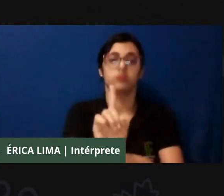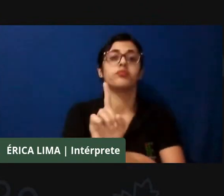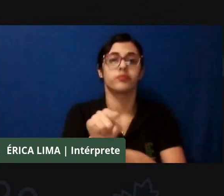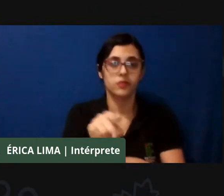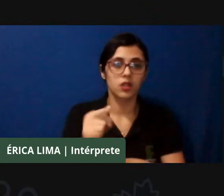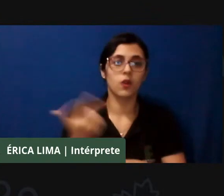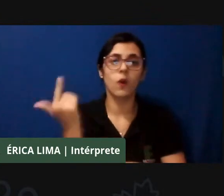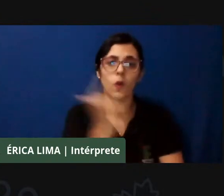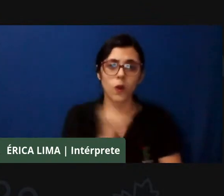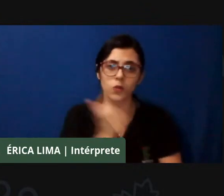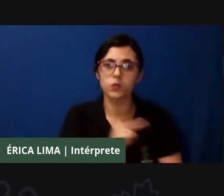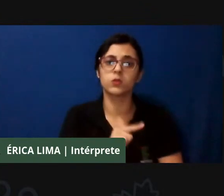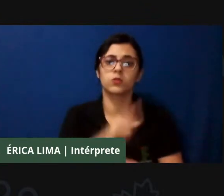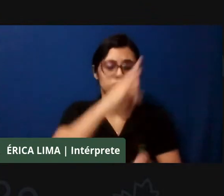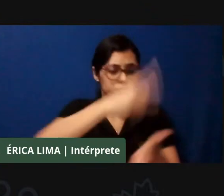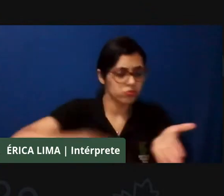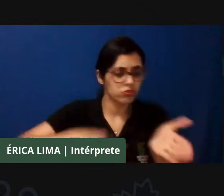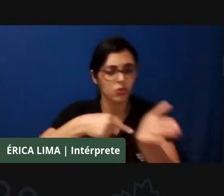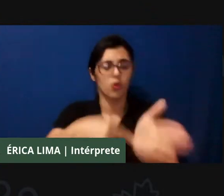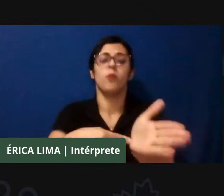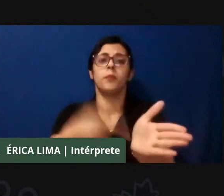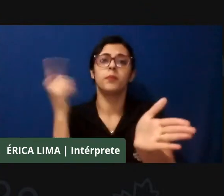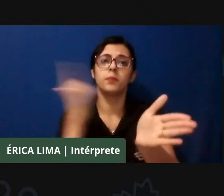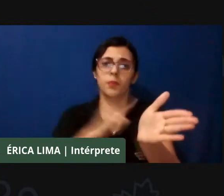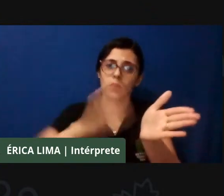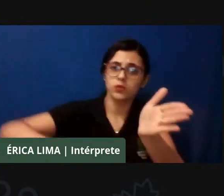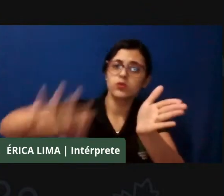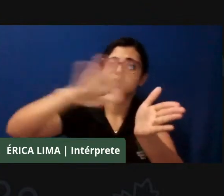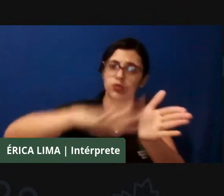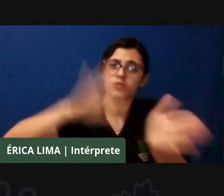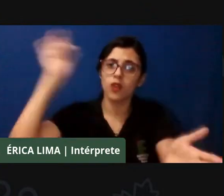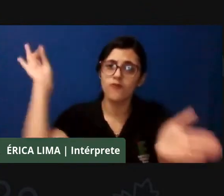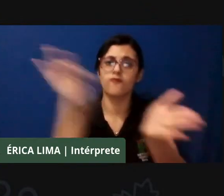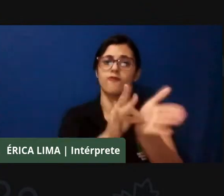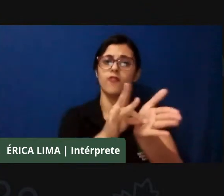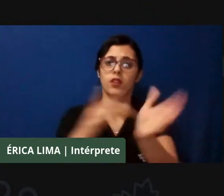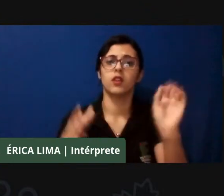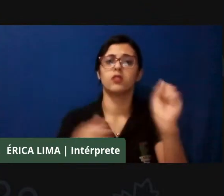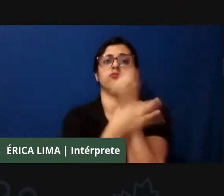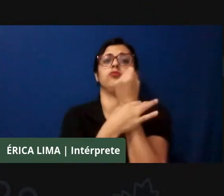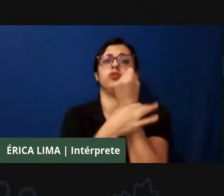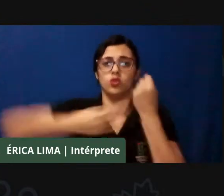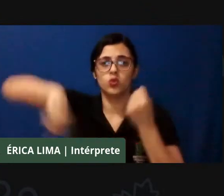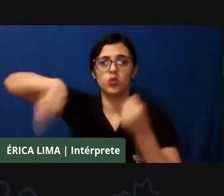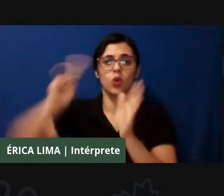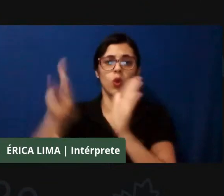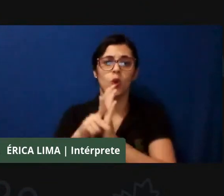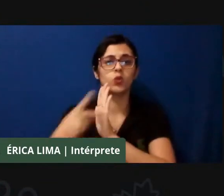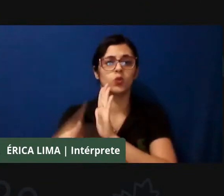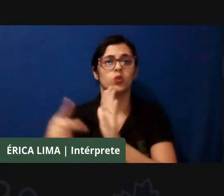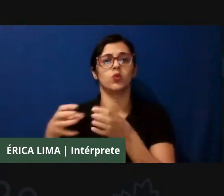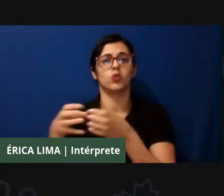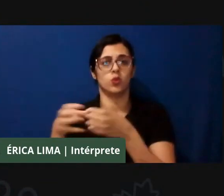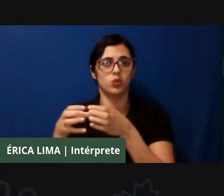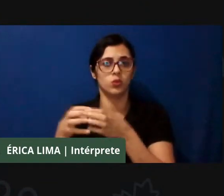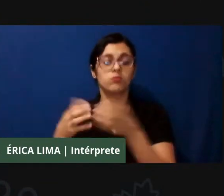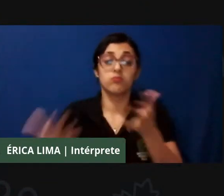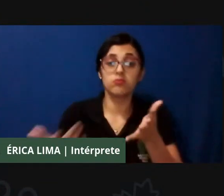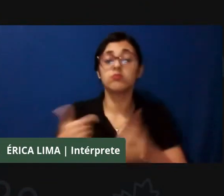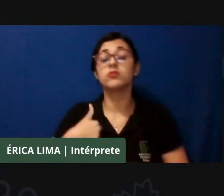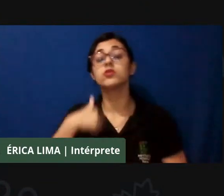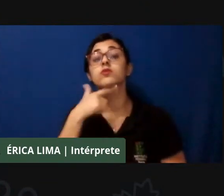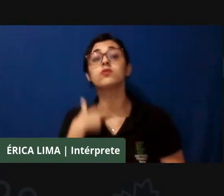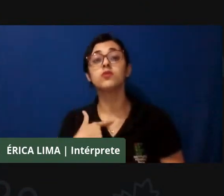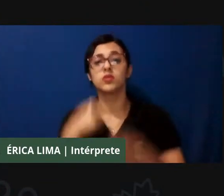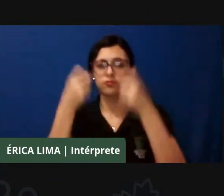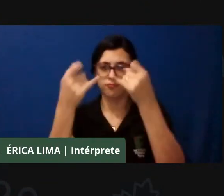territórios e que ele pudesse ter garantido como o nosso. Então, gostaria de deixar registrado que nós